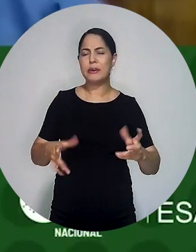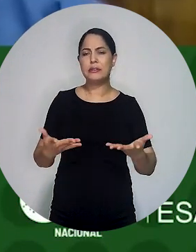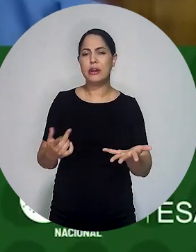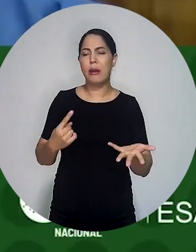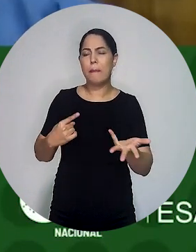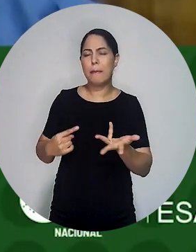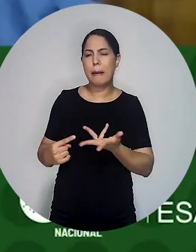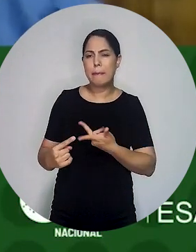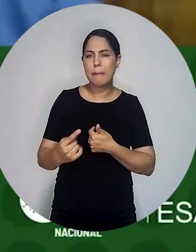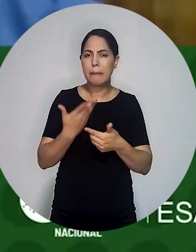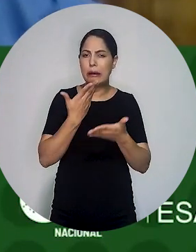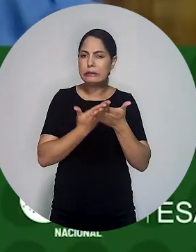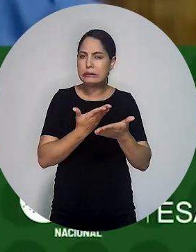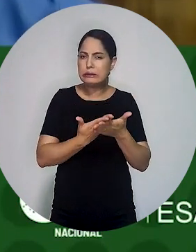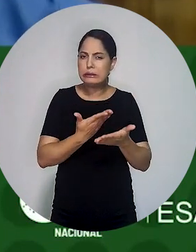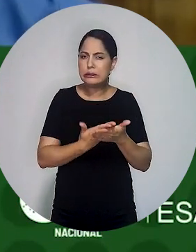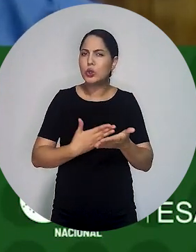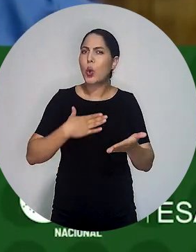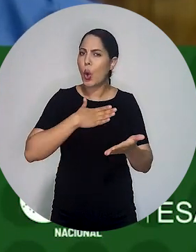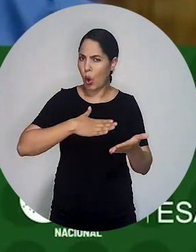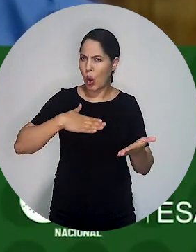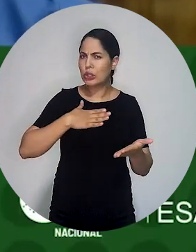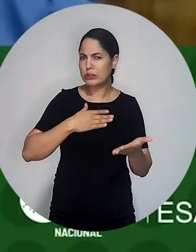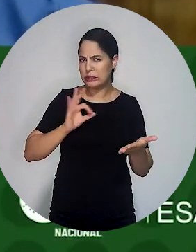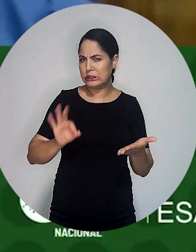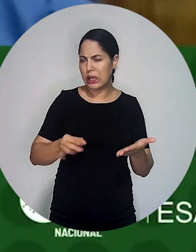pela revogação da lei de alienação parental